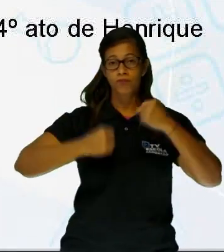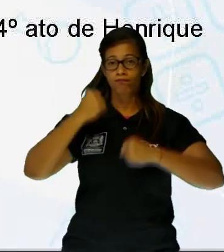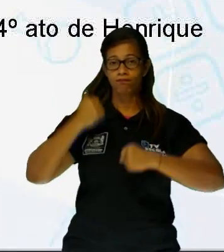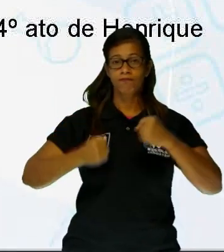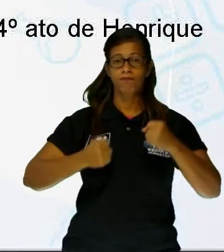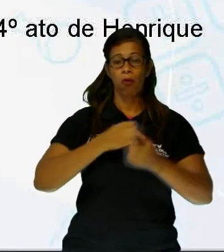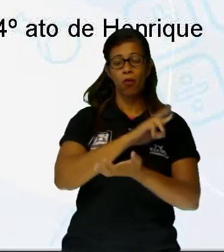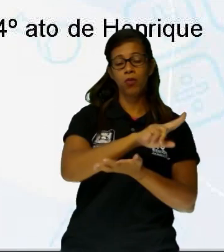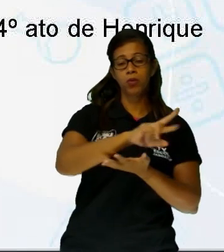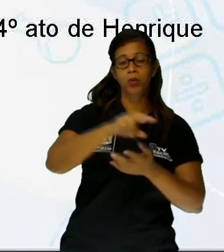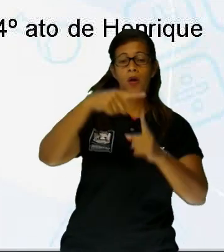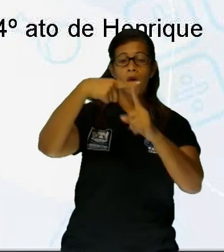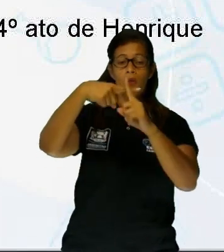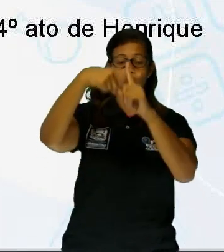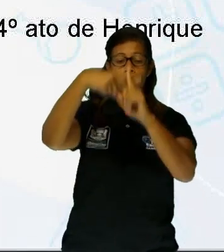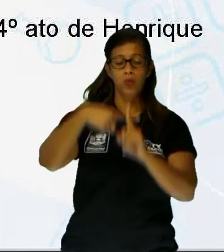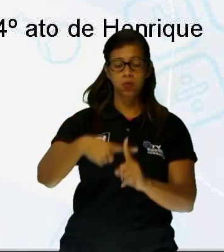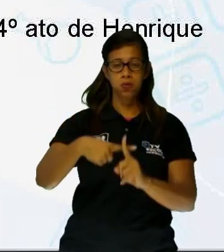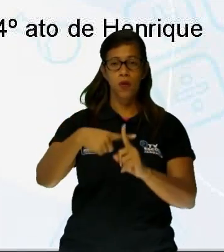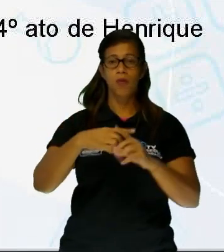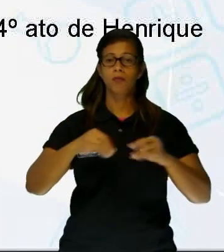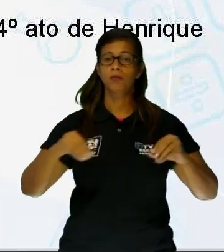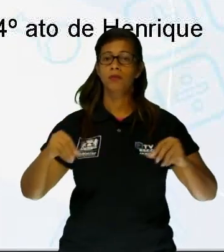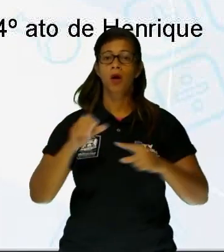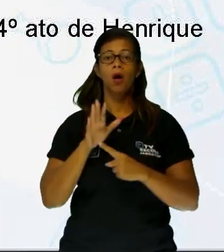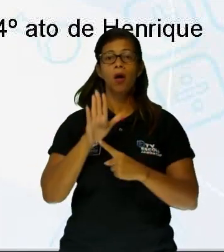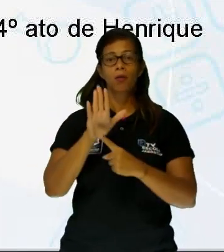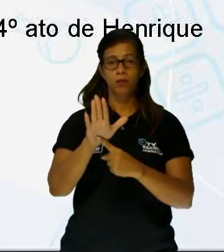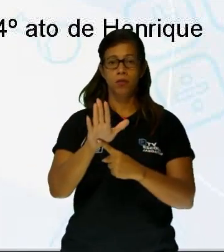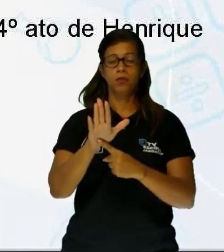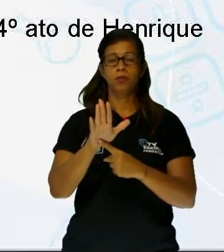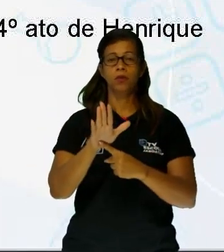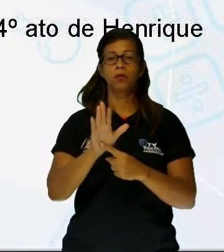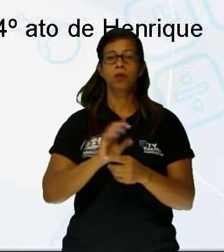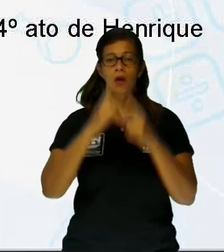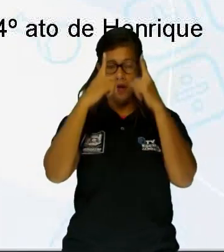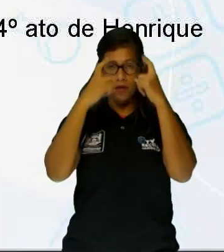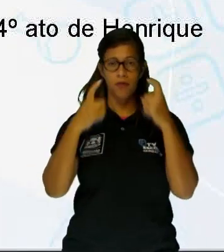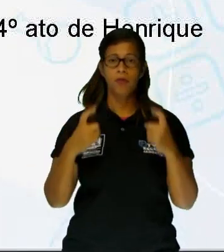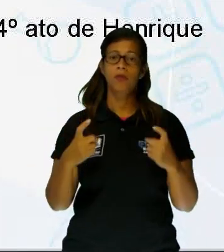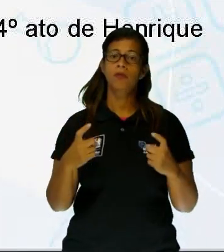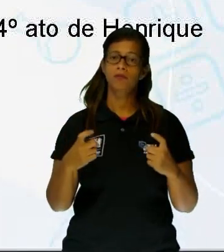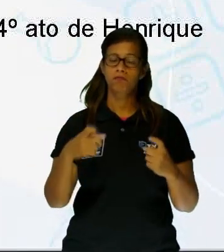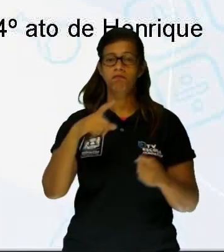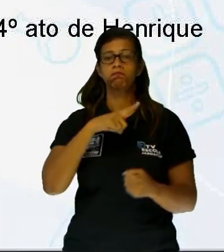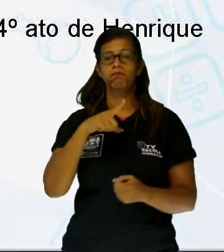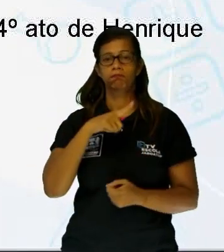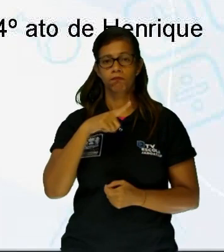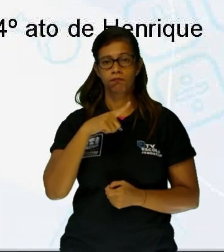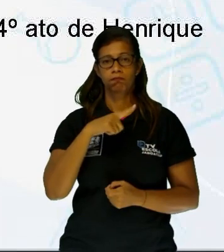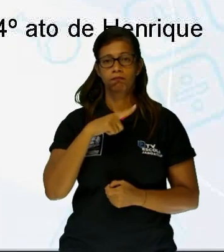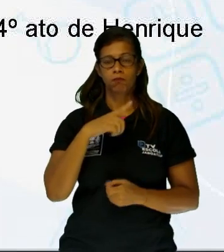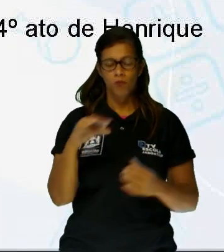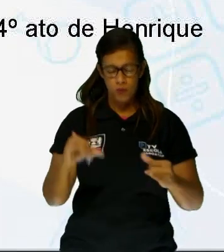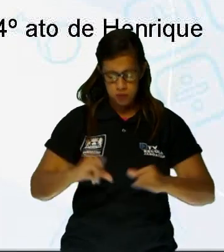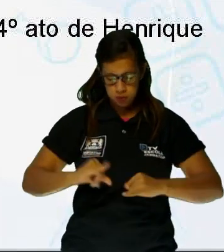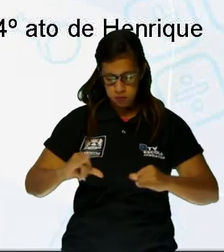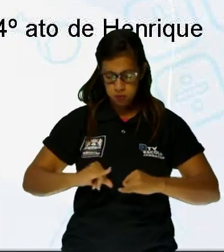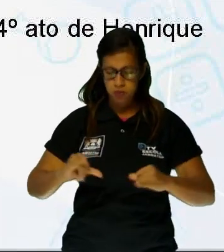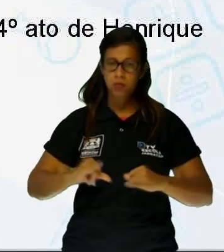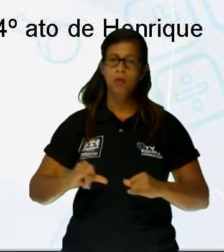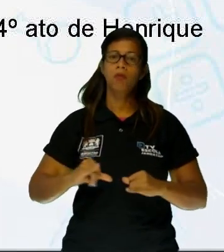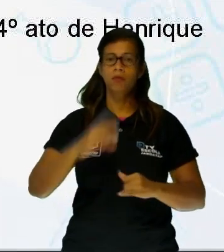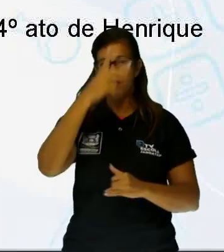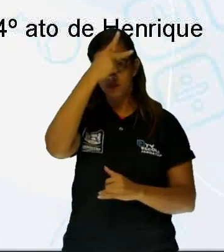fincadas na areia, denunciavam um estado de violência que toma conta de todos. Entre o constrangimento e a dor, alguém se lembra de que